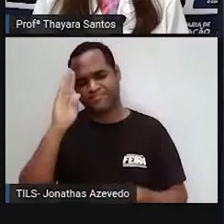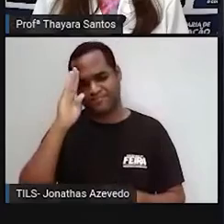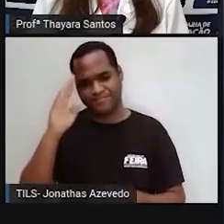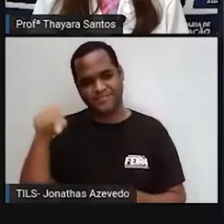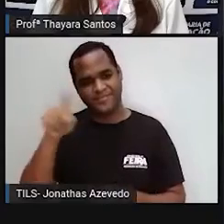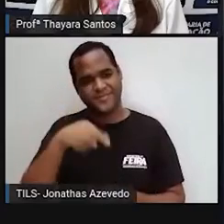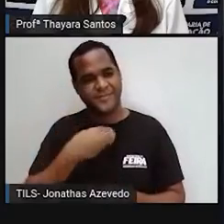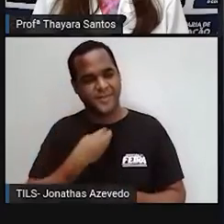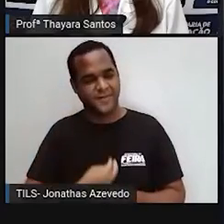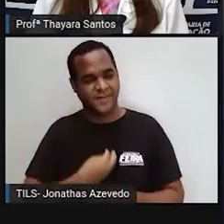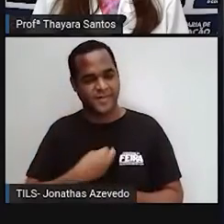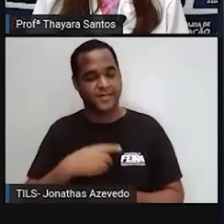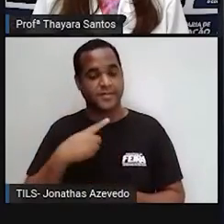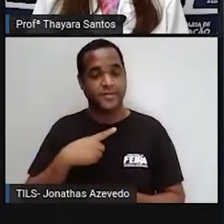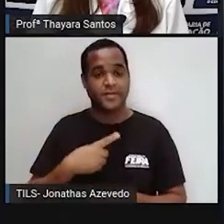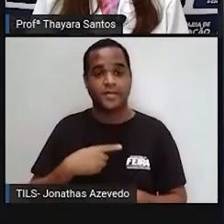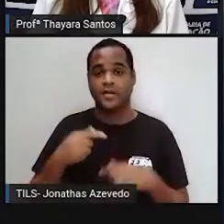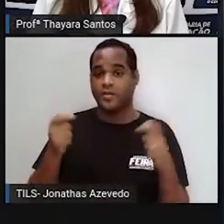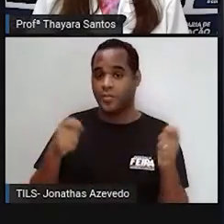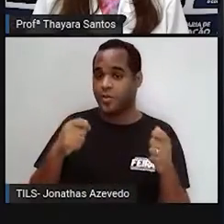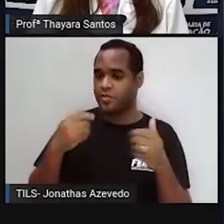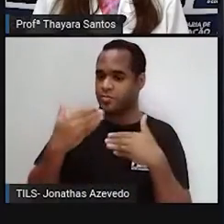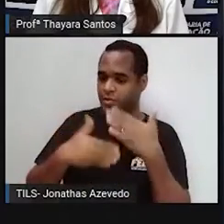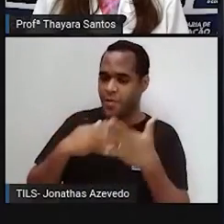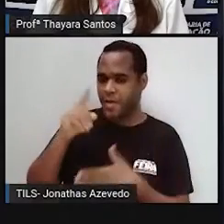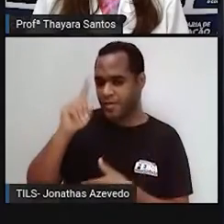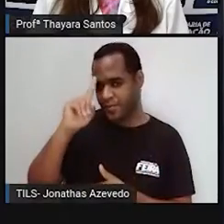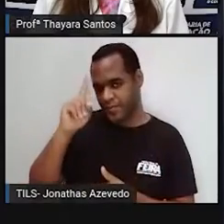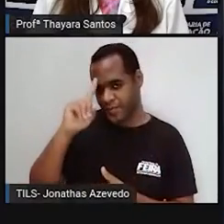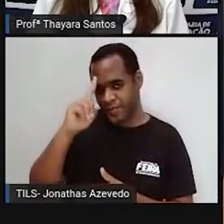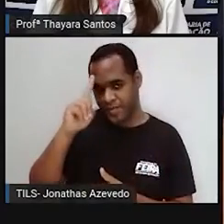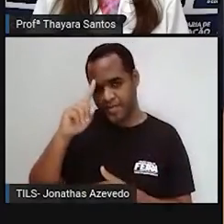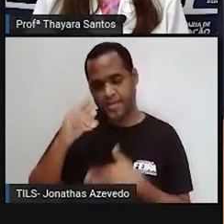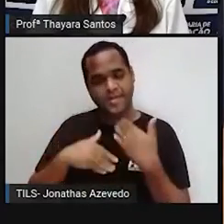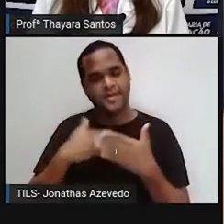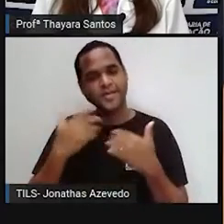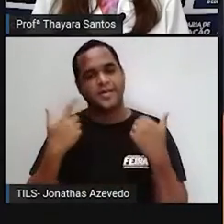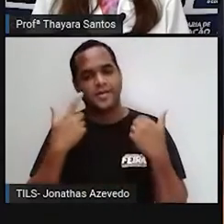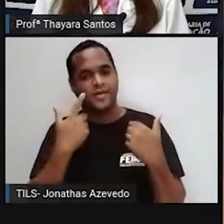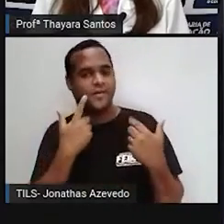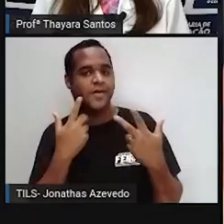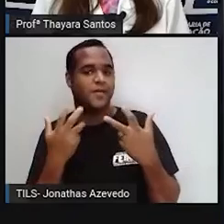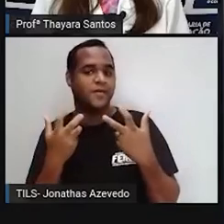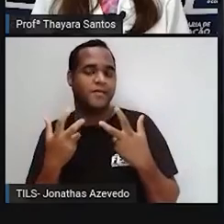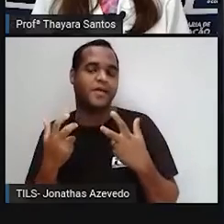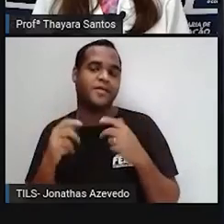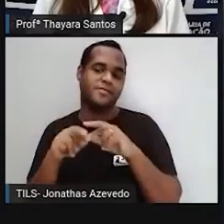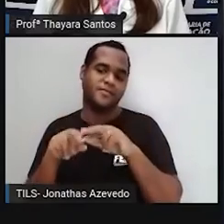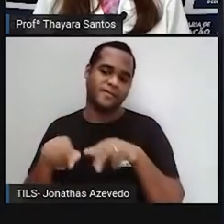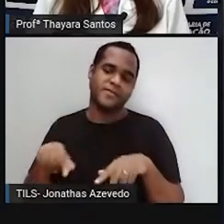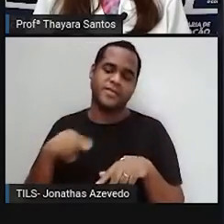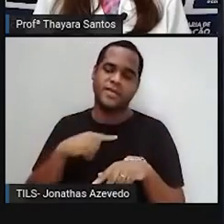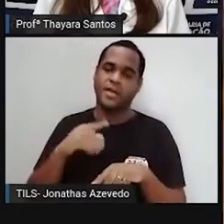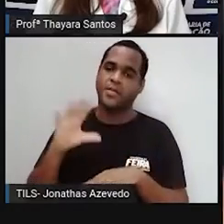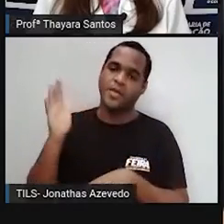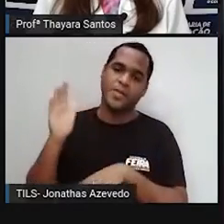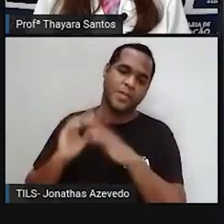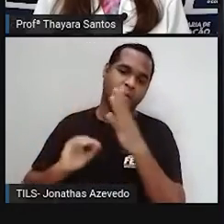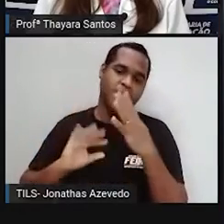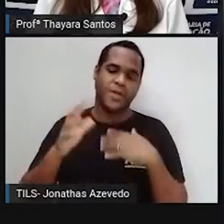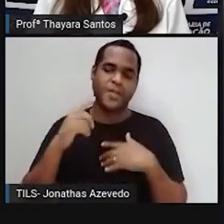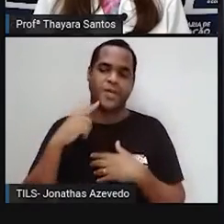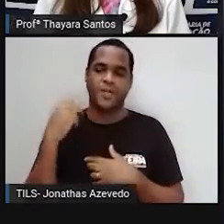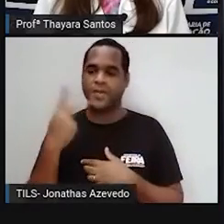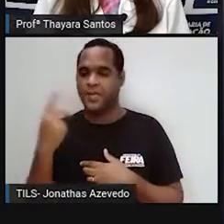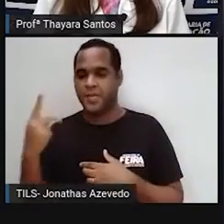gente, Impactam a nossa vida no nosso dia a dia, né? A gente vê aí muitos tufões acontecendo, destruindo